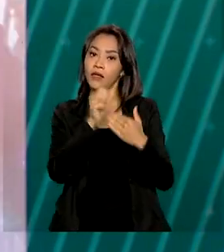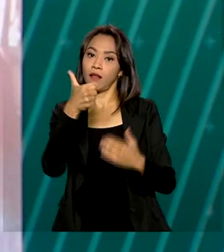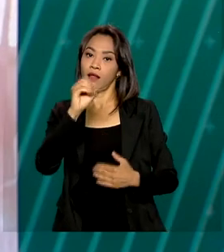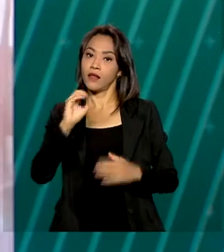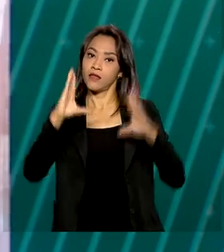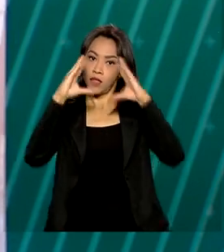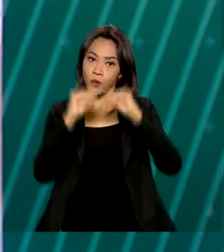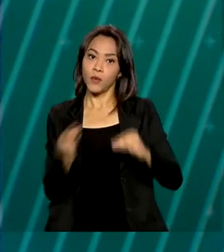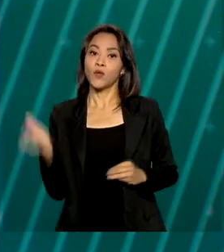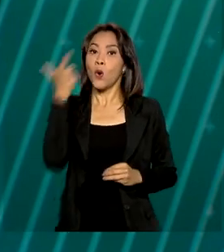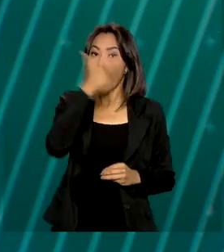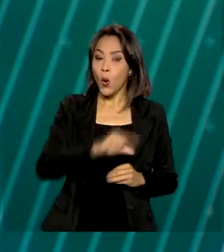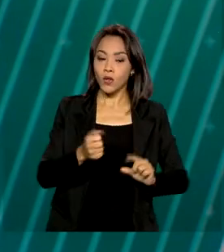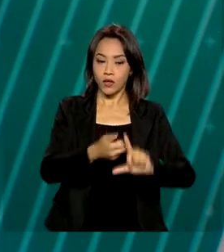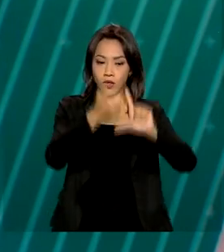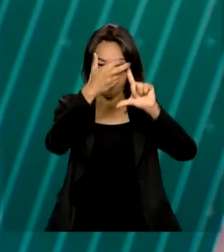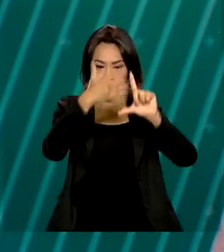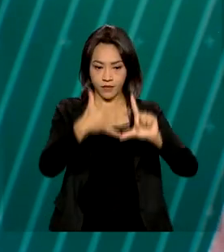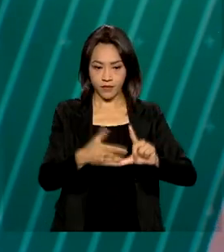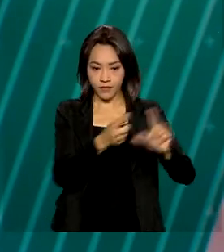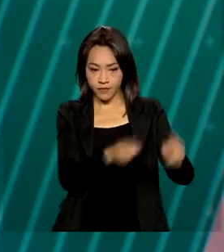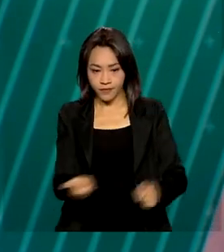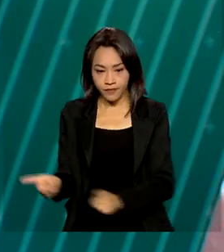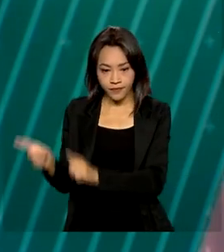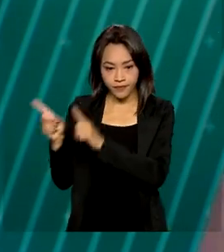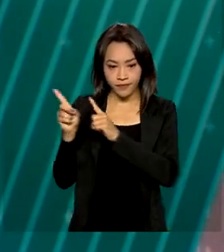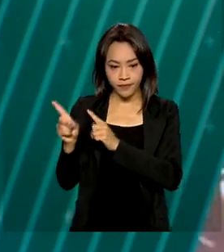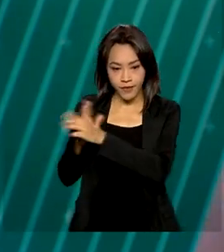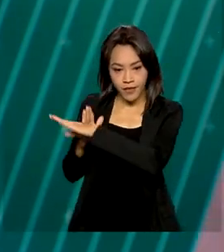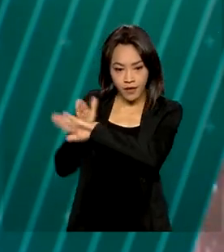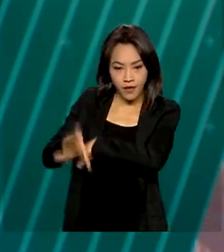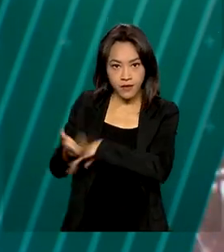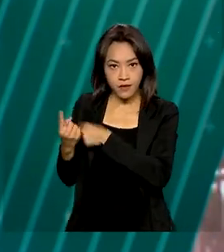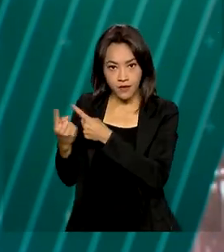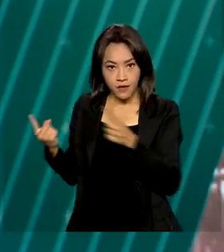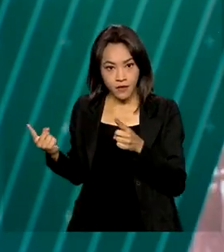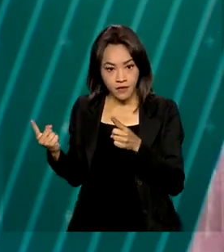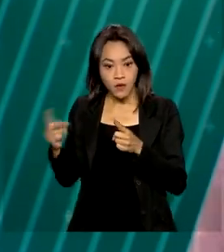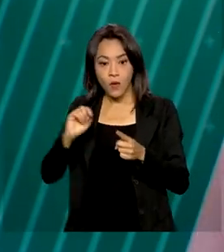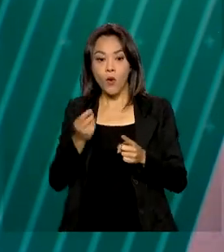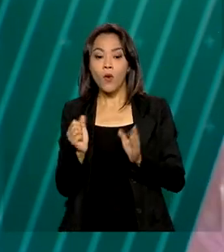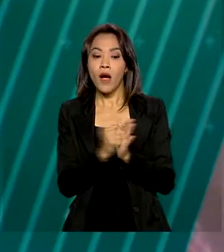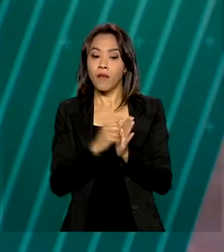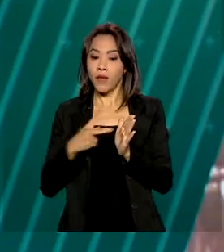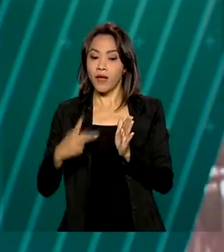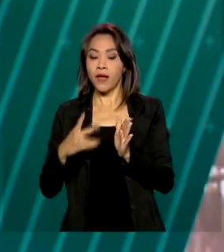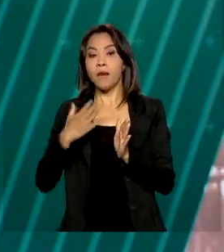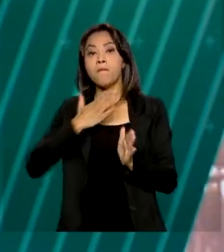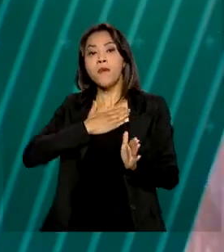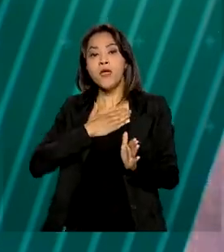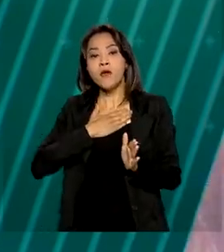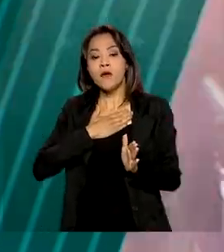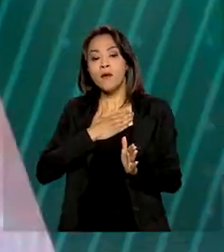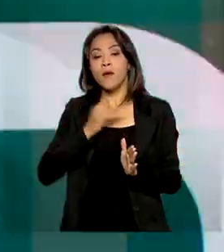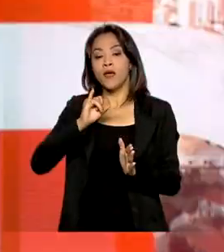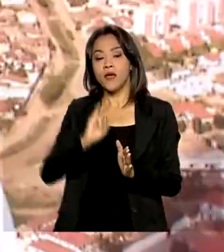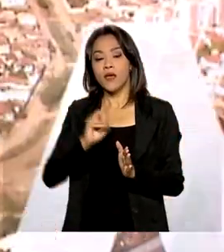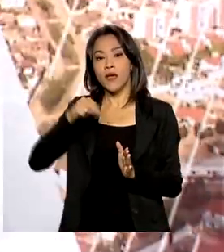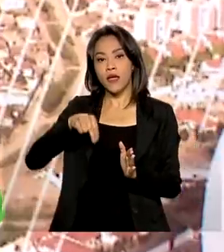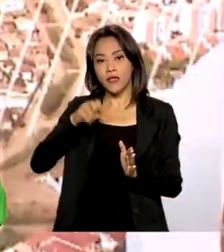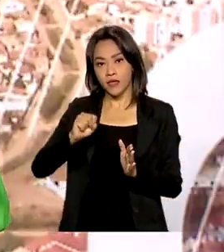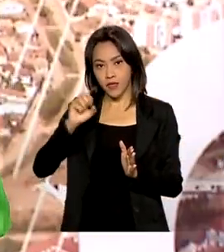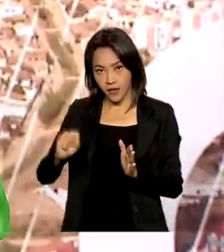opção é pelo site, no endereço que aparece aí na sua tela, ou pelo aplicativo Meu INSS, disponível para os sistemas